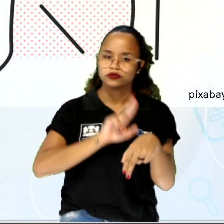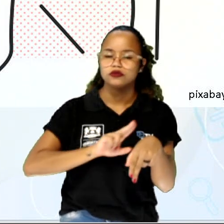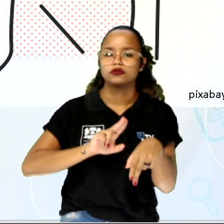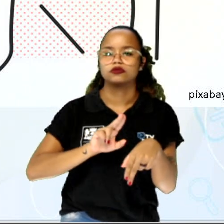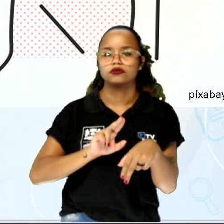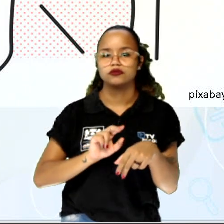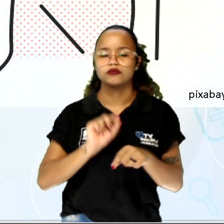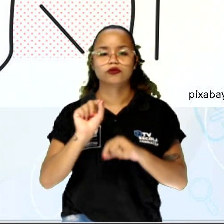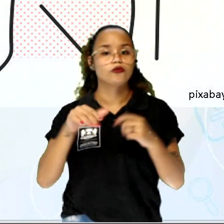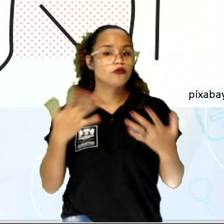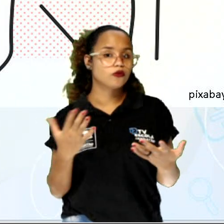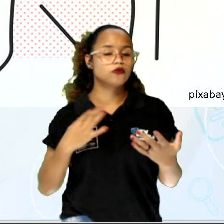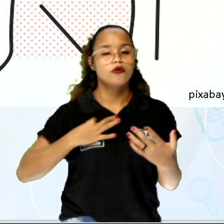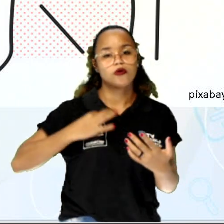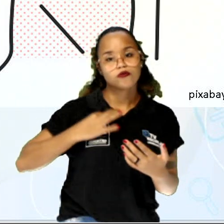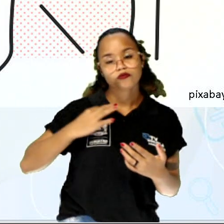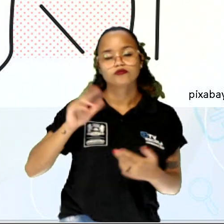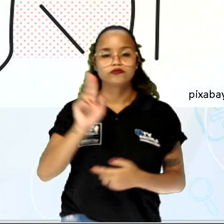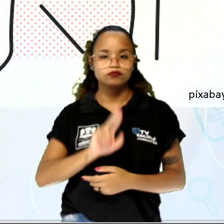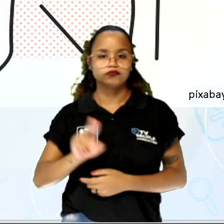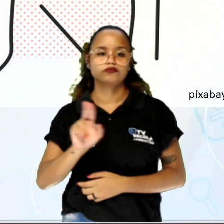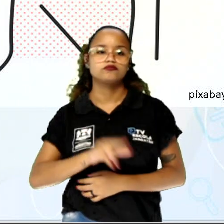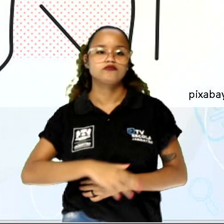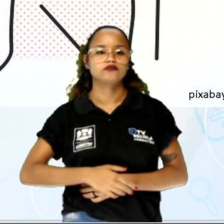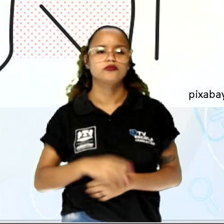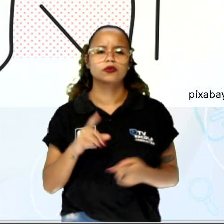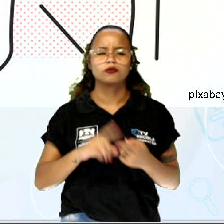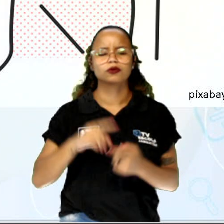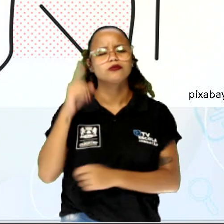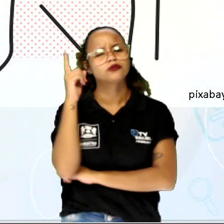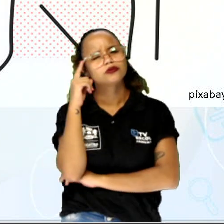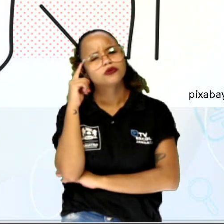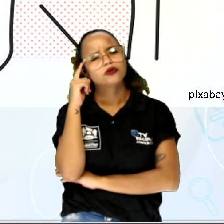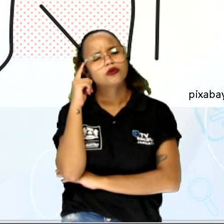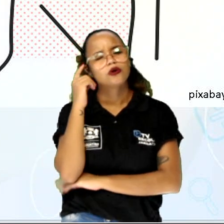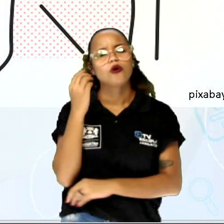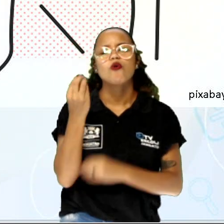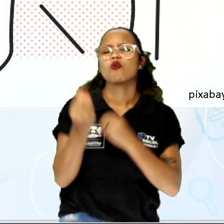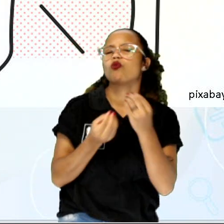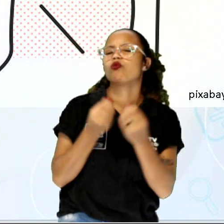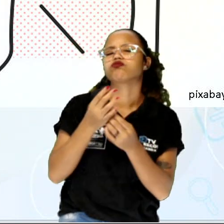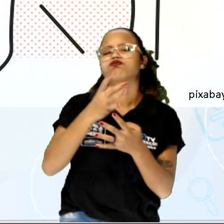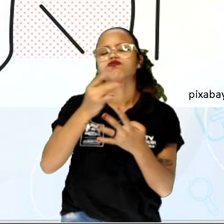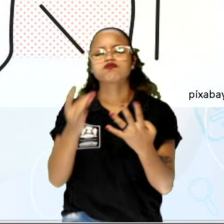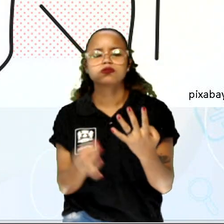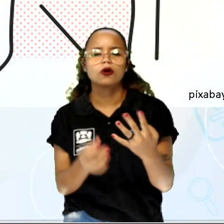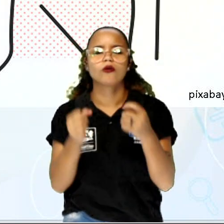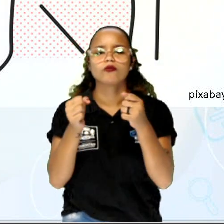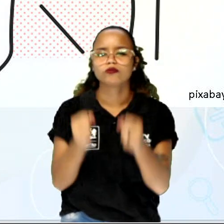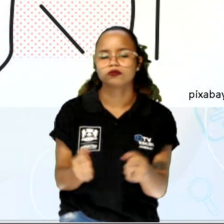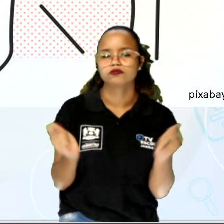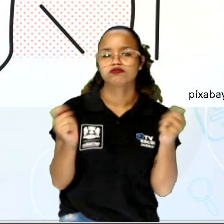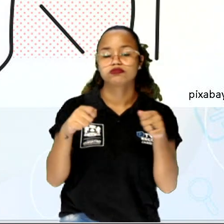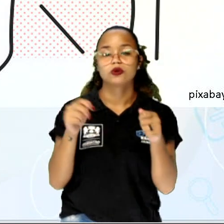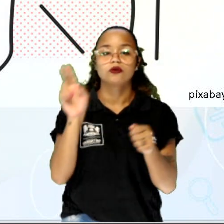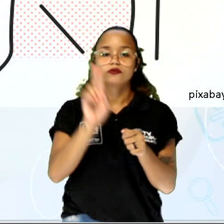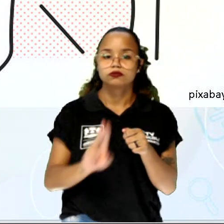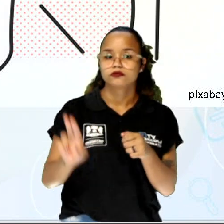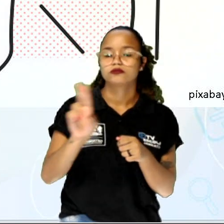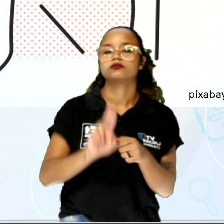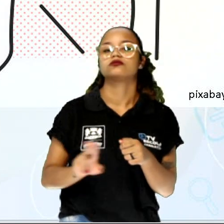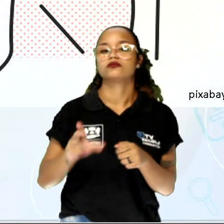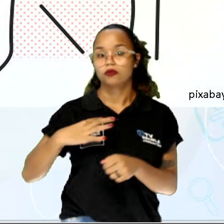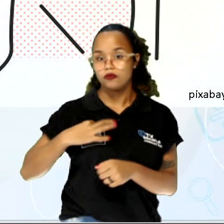a blusa que ela iria usar. E ela também começou a pensar de quantas maneiras ela poderia utilizar